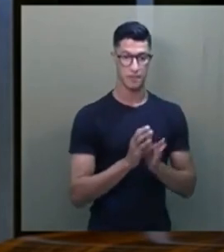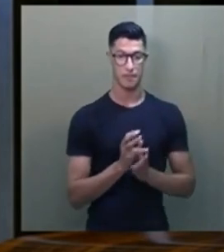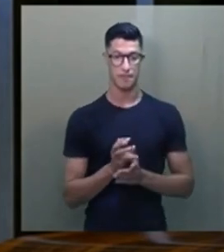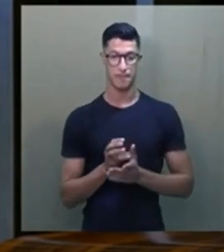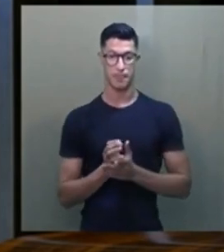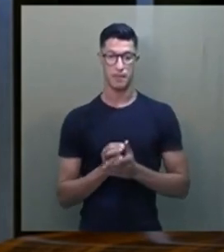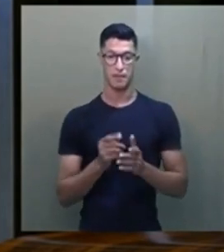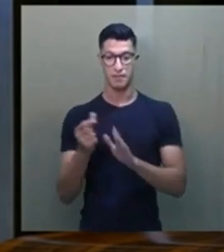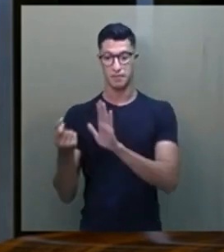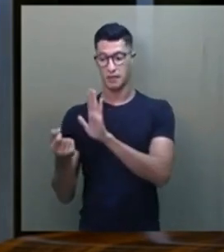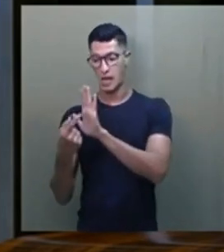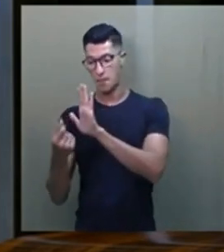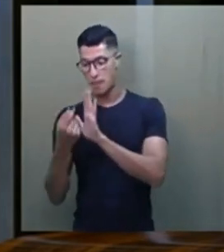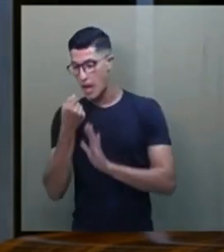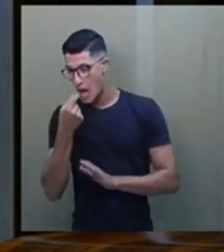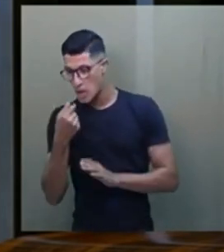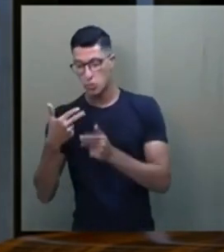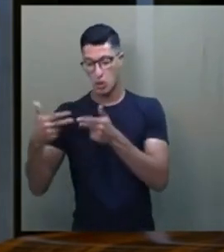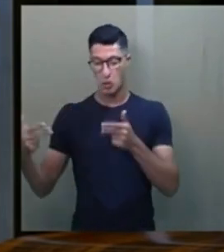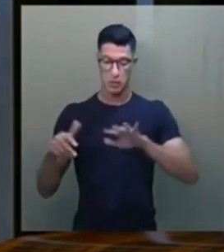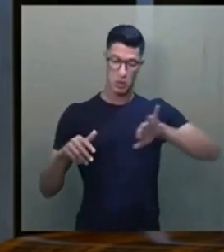Remédio é remédio.